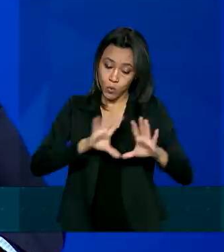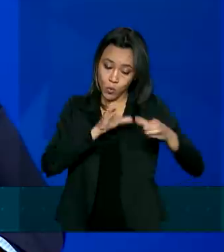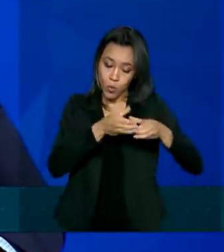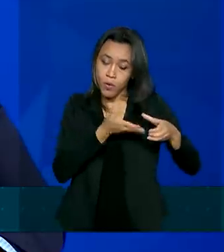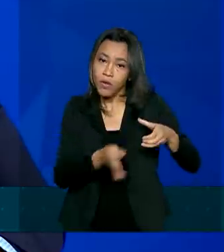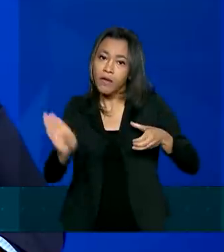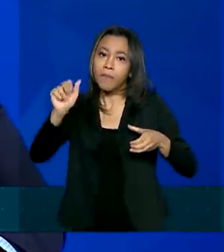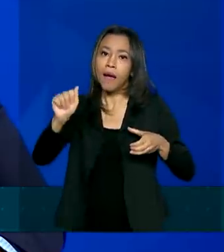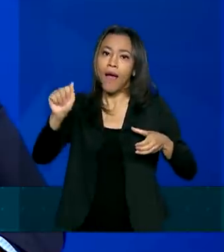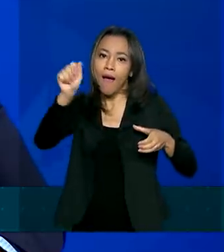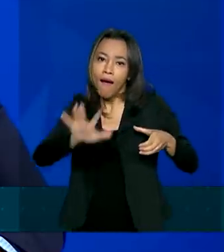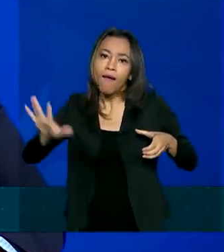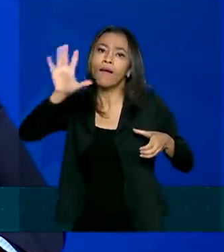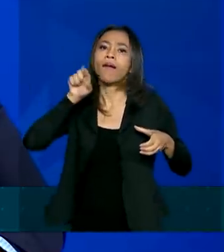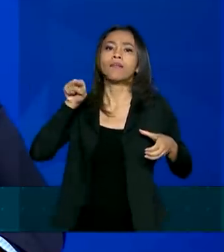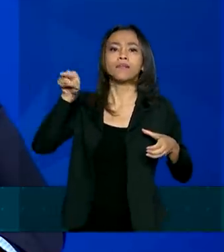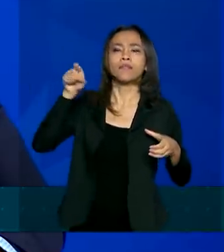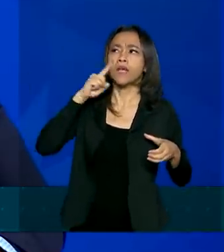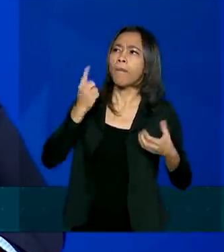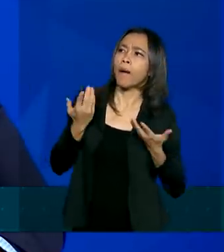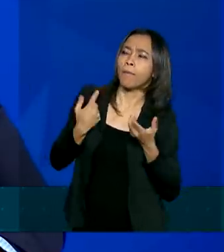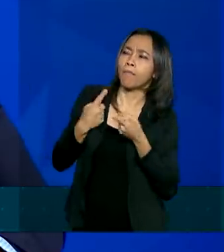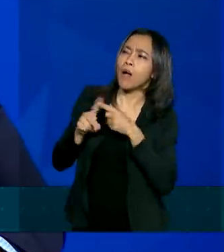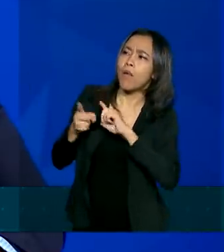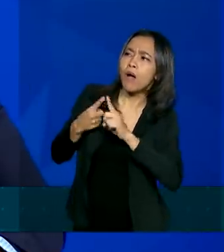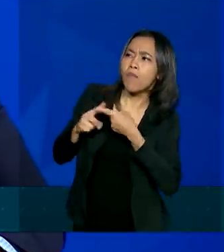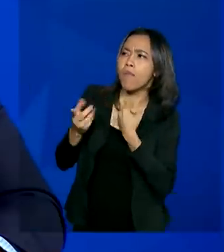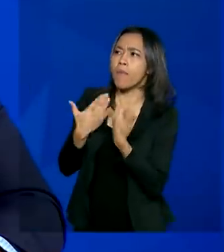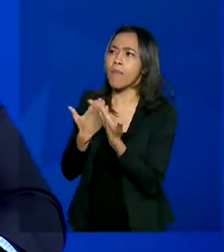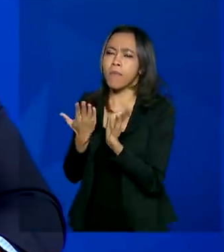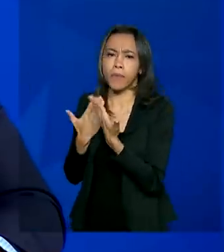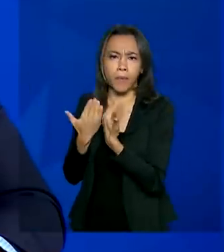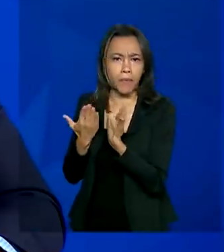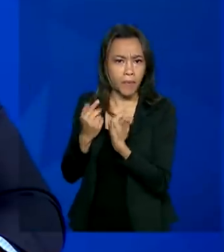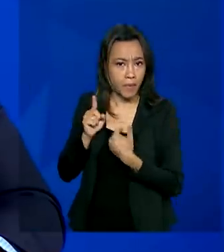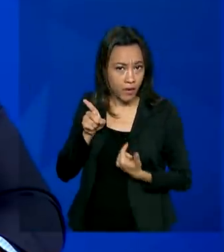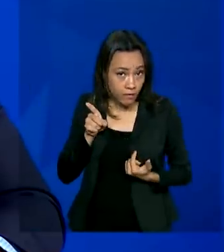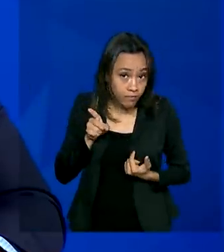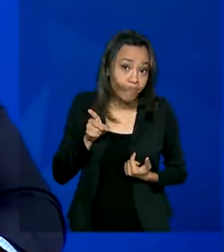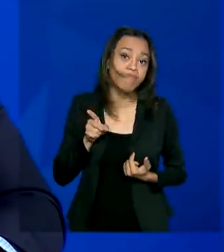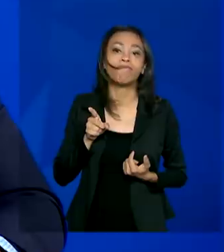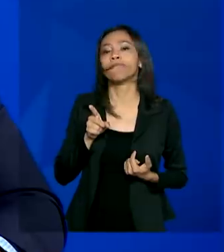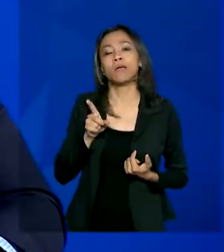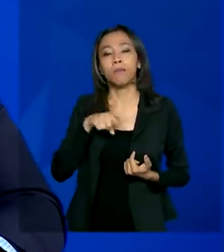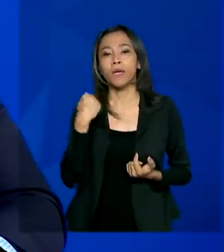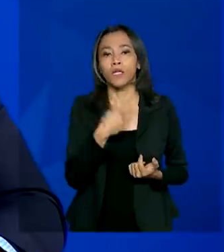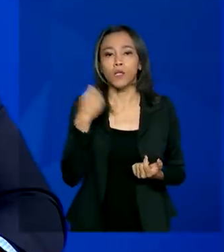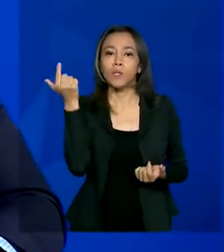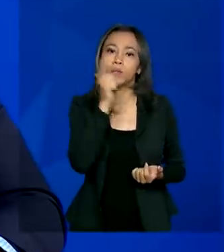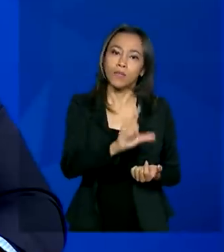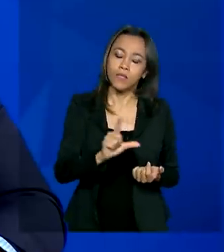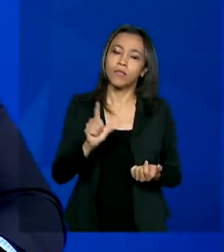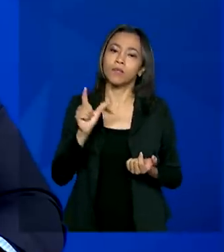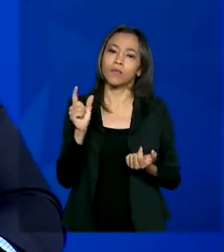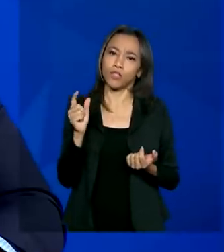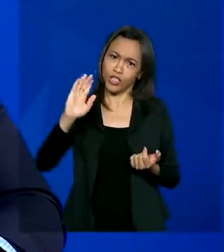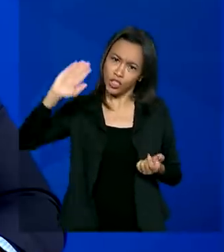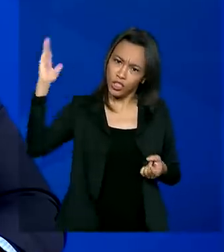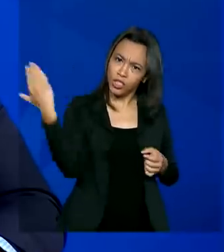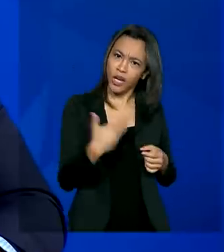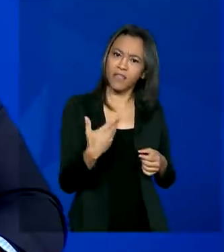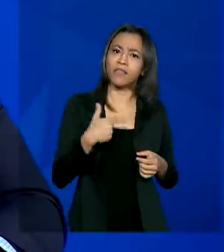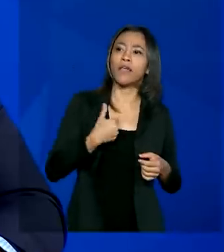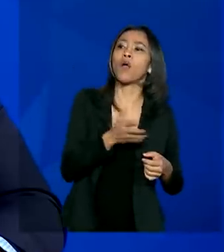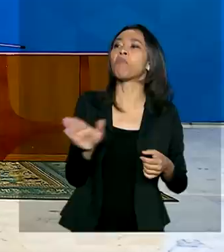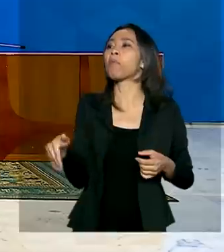Ásia, para tratar como um grande fornecedor, para nós podermos ter uma linha direta sem